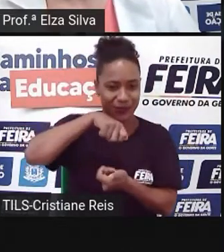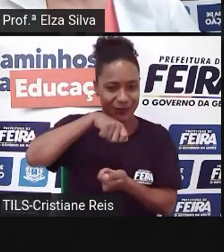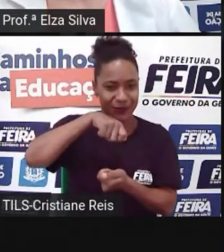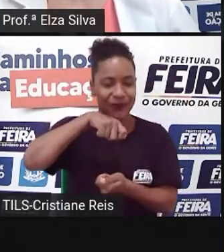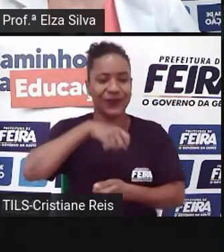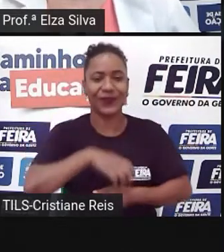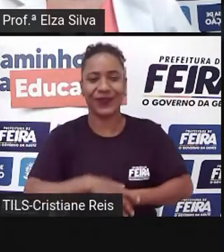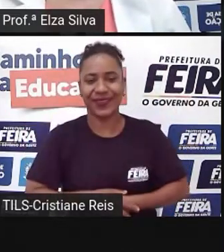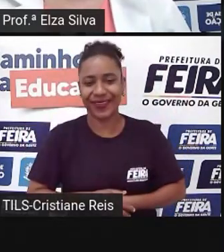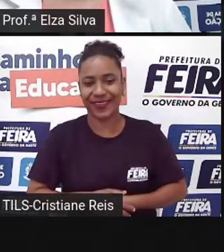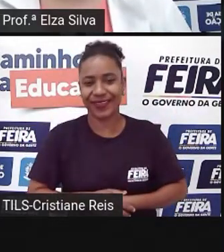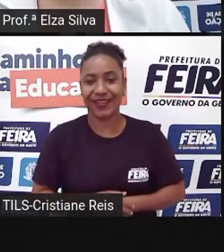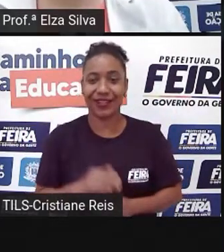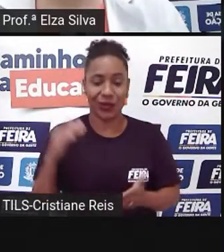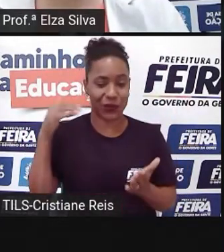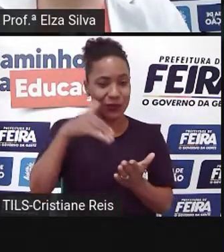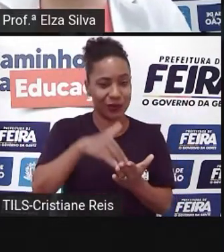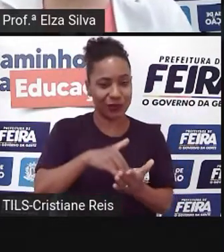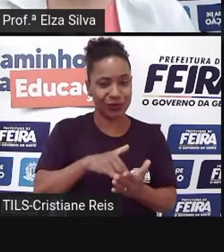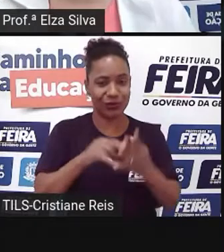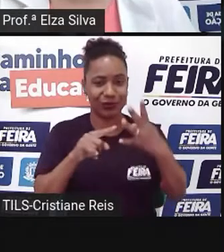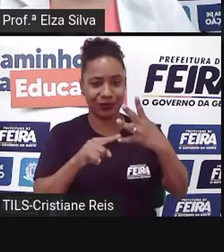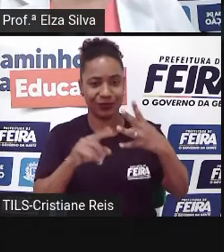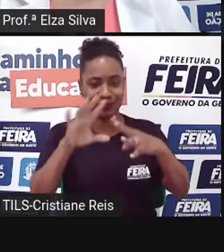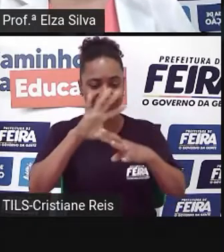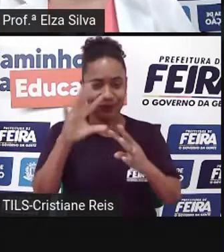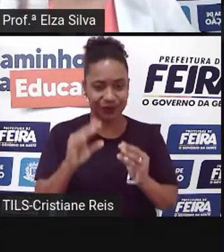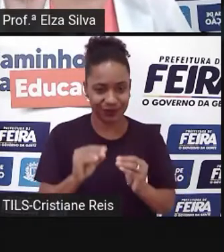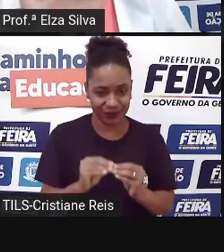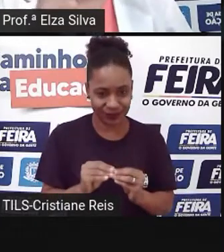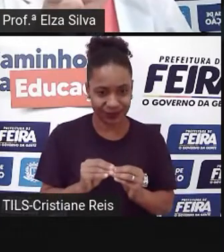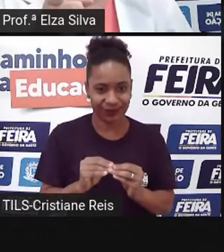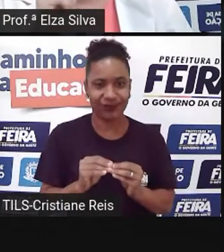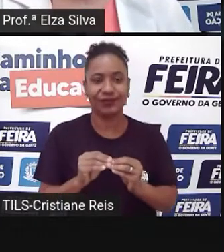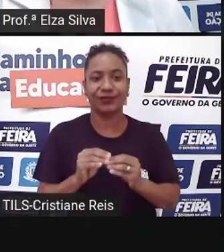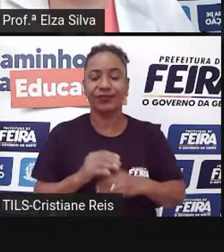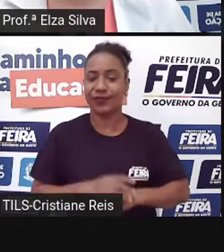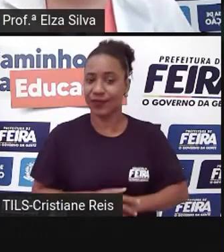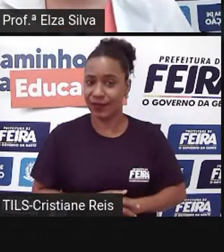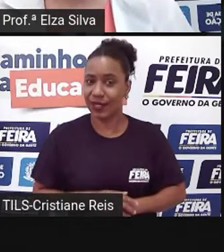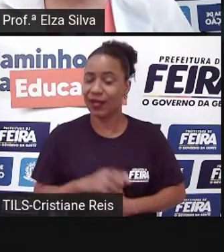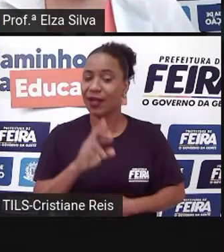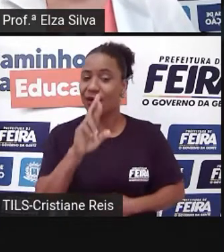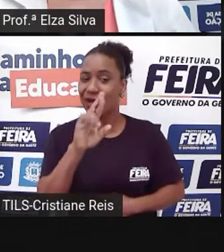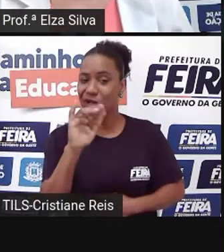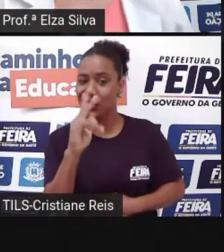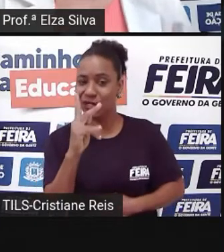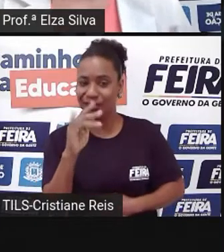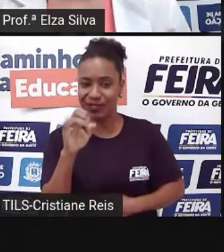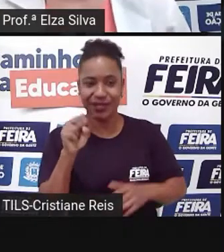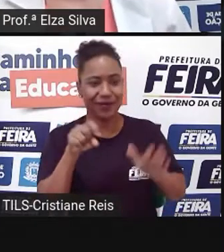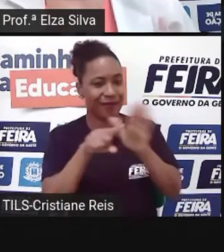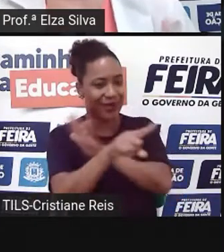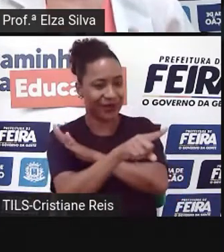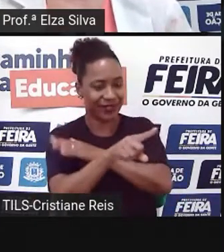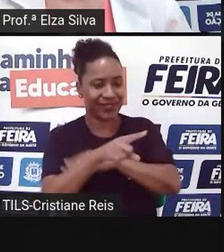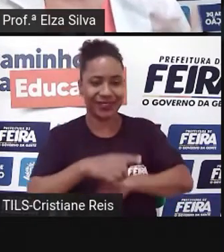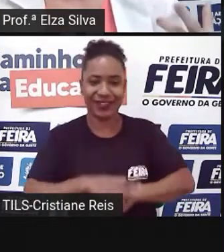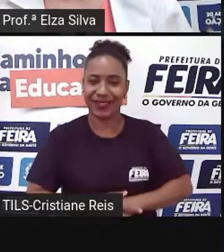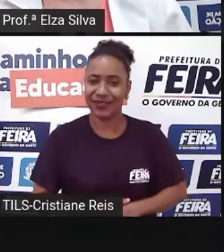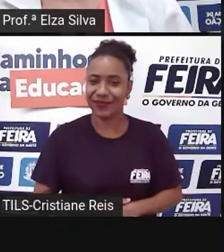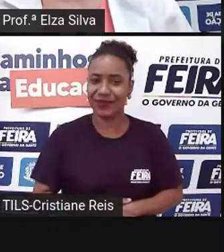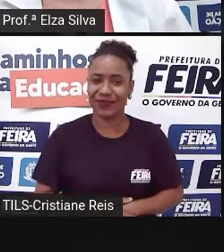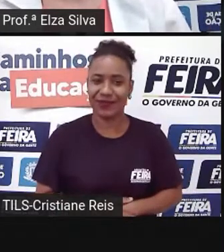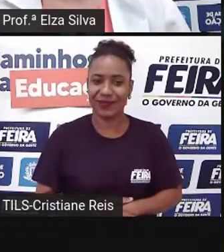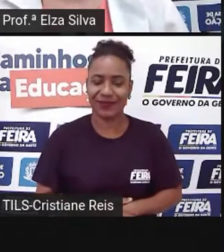What's your story? Perguntando, né? Richa de pergunta para você And now, tell me